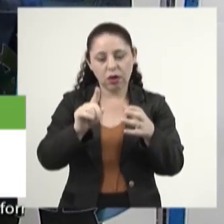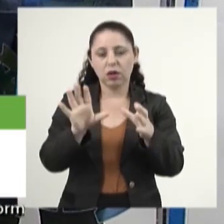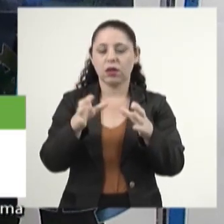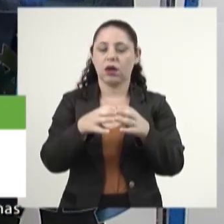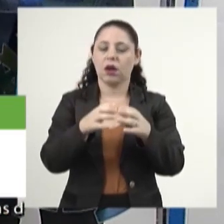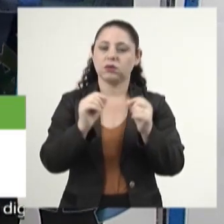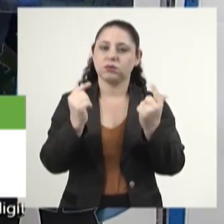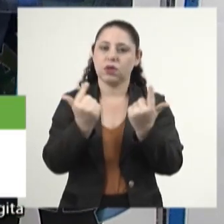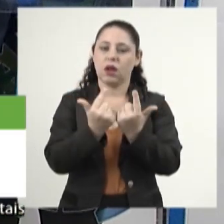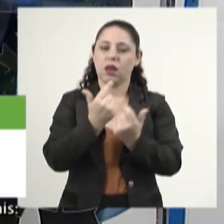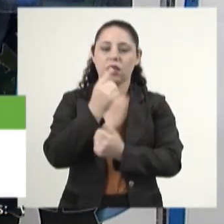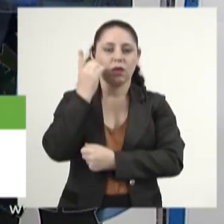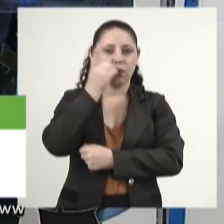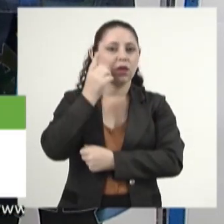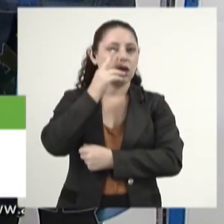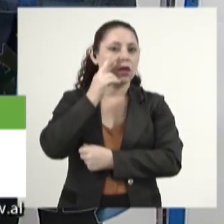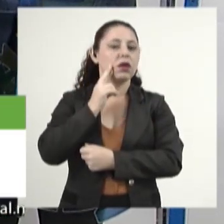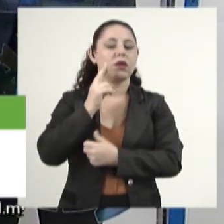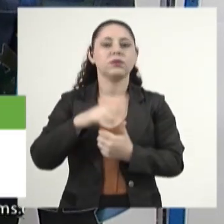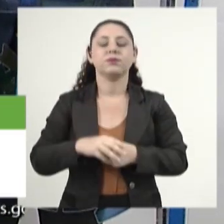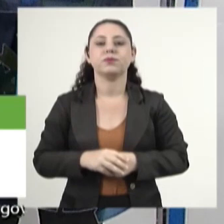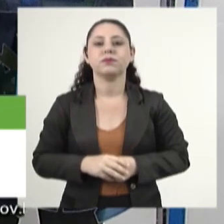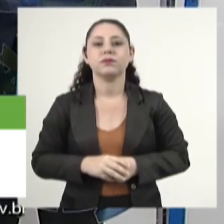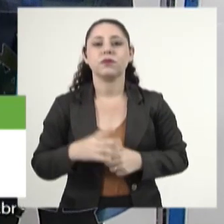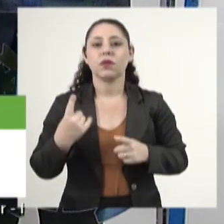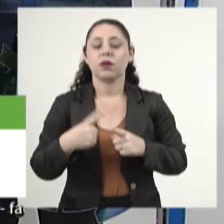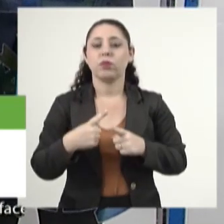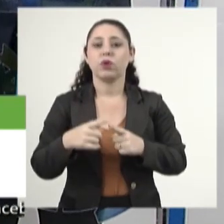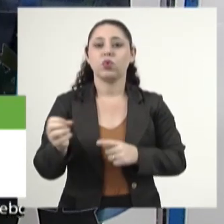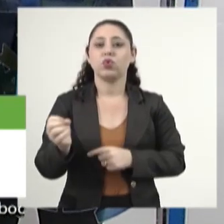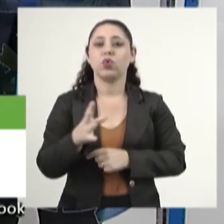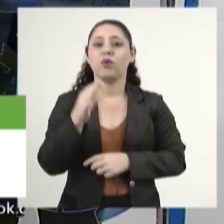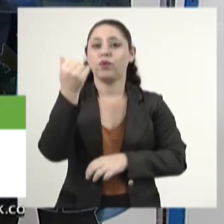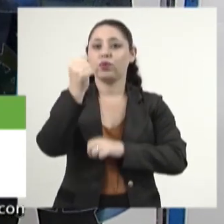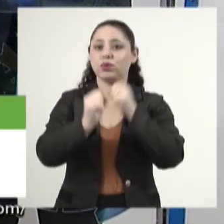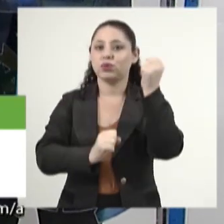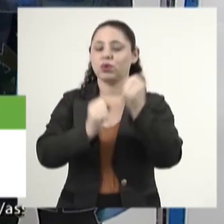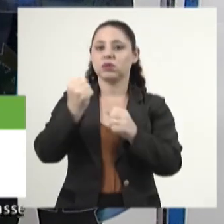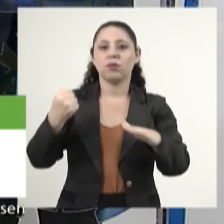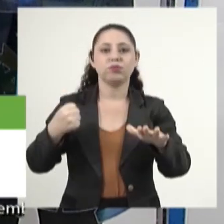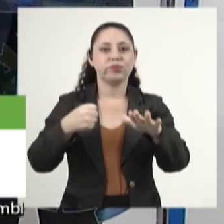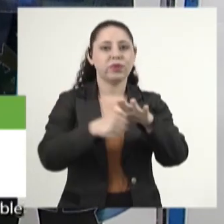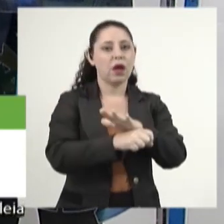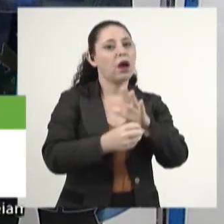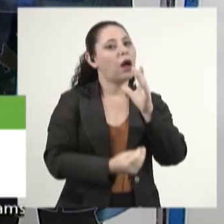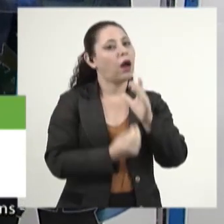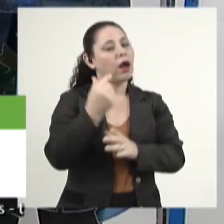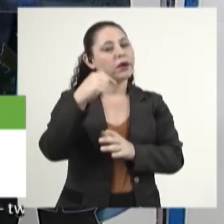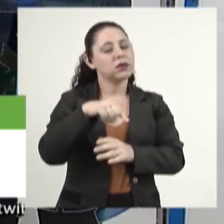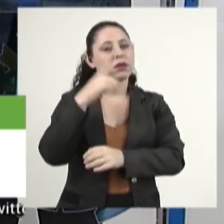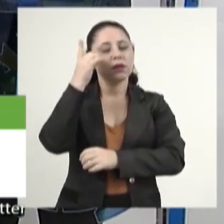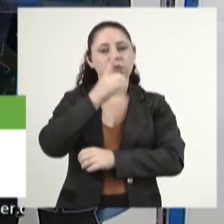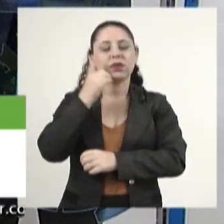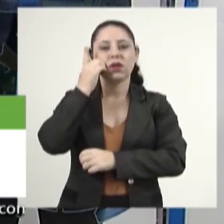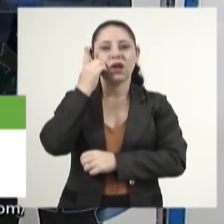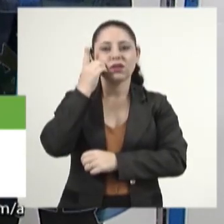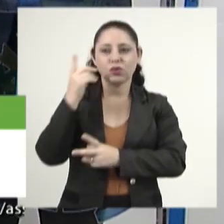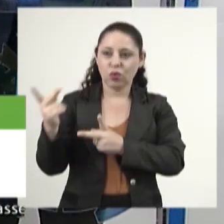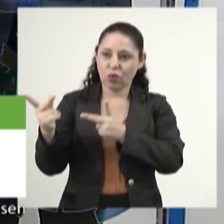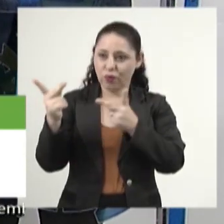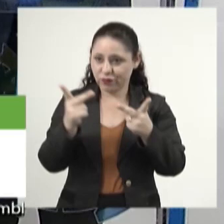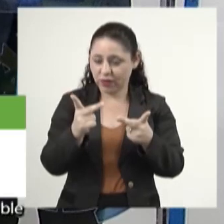o poder legislativo pelo governador Eduardo Hiddle, porque uma nova indústria está se instalando em Mato Grosso do Sul, os deputados estaduais estão